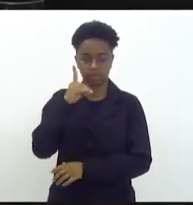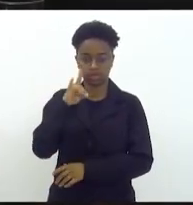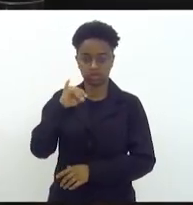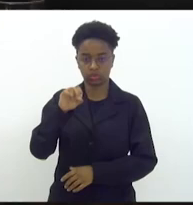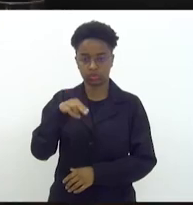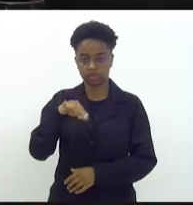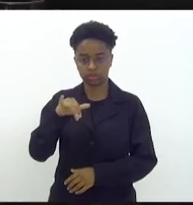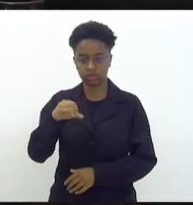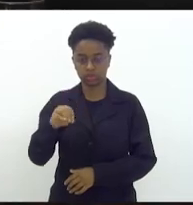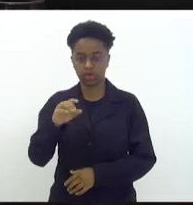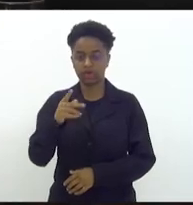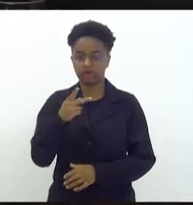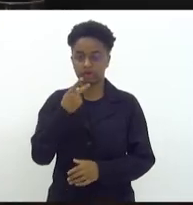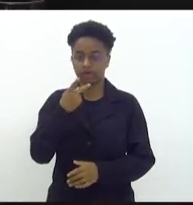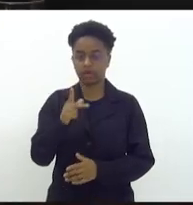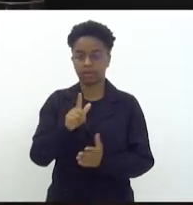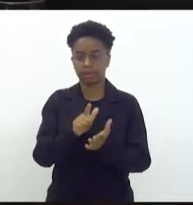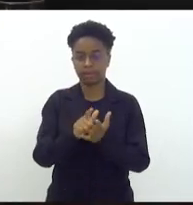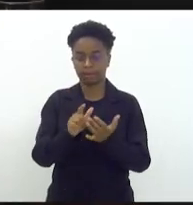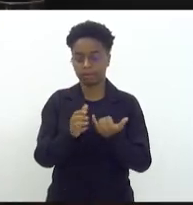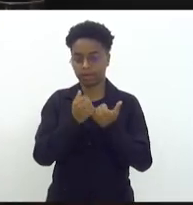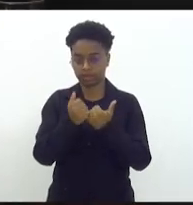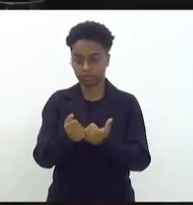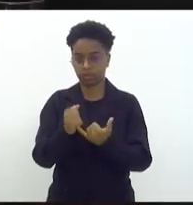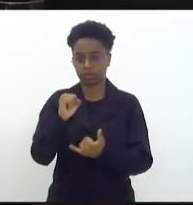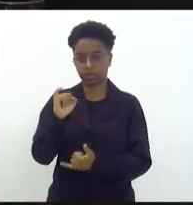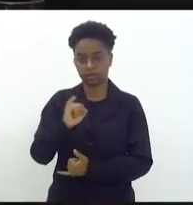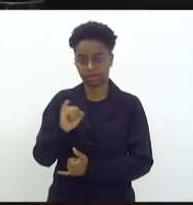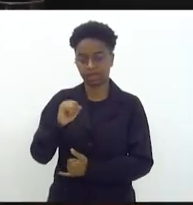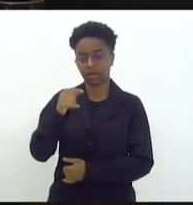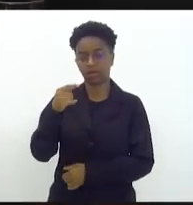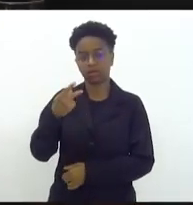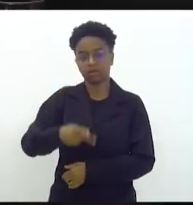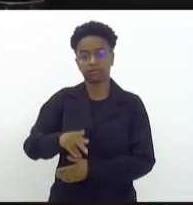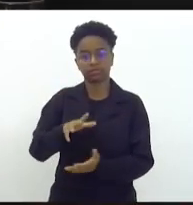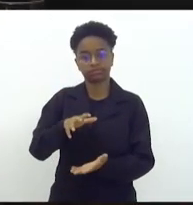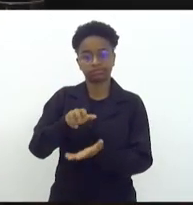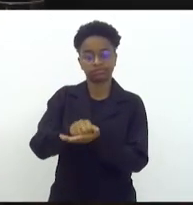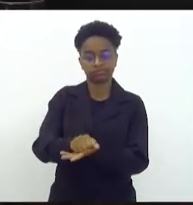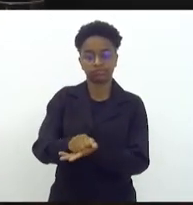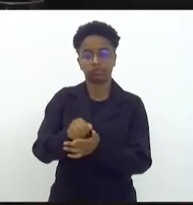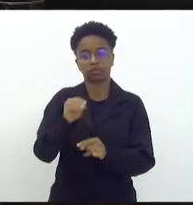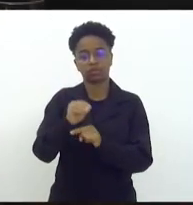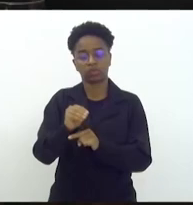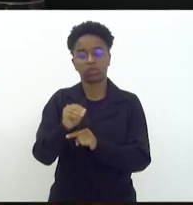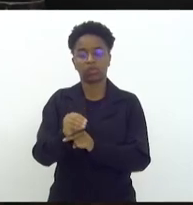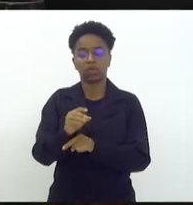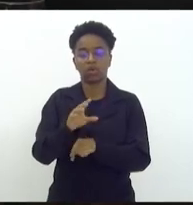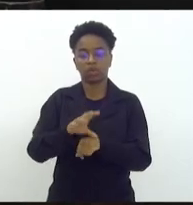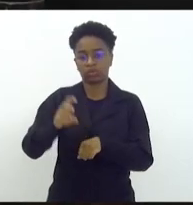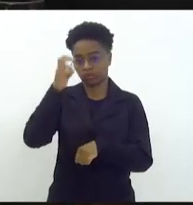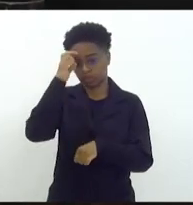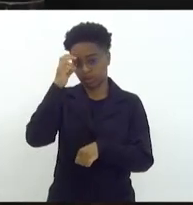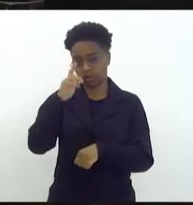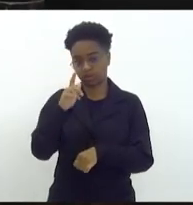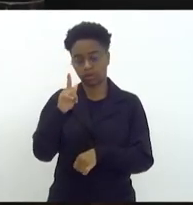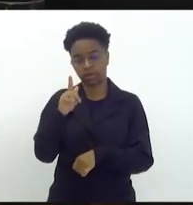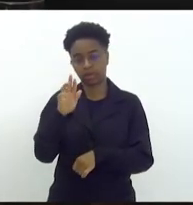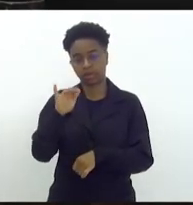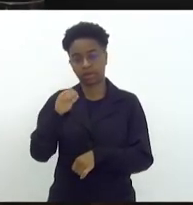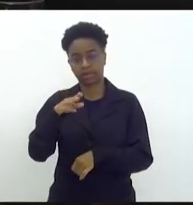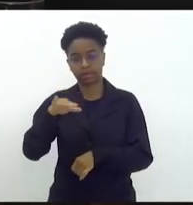considera patrimônio material do Estado do Rio de Janeiro para fins de preservação cultural, o Grêmio Recreativo Escola de Sama,